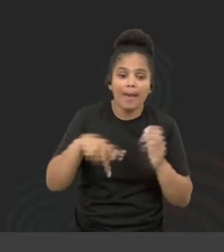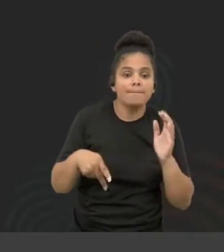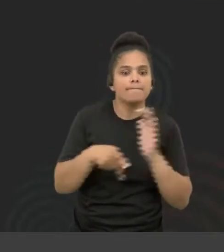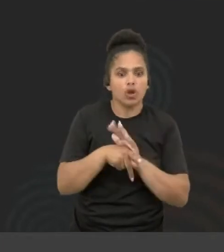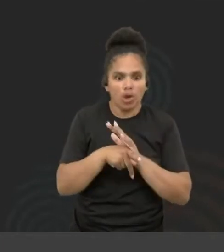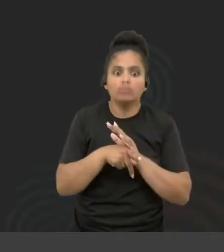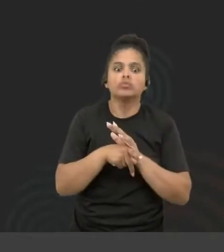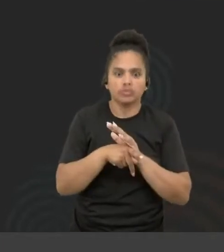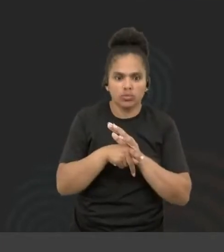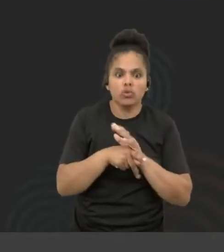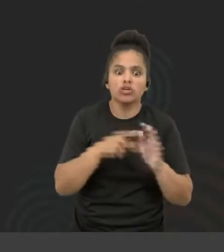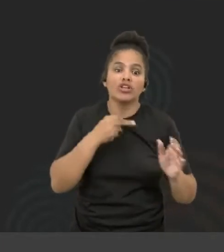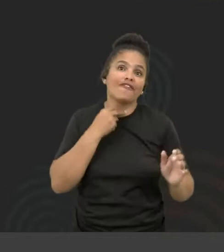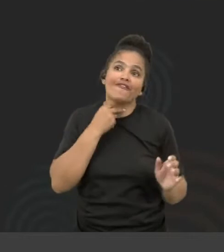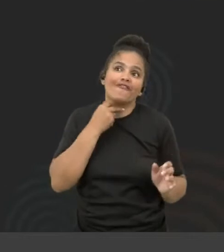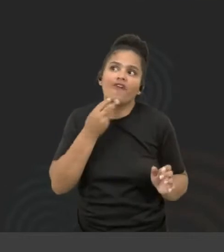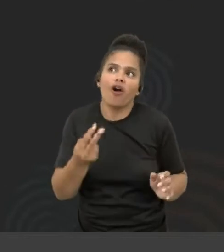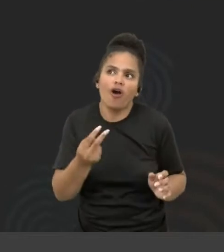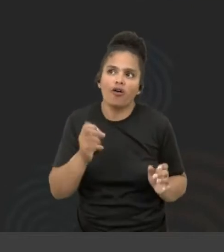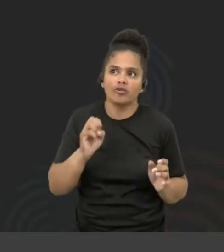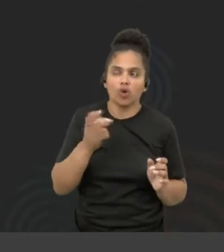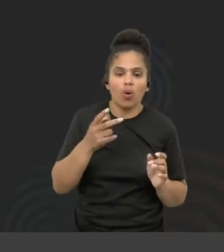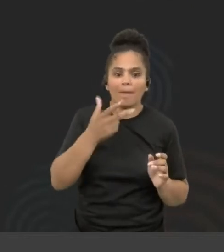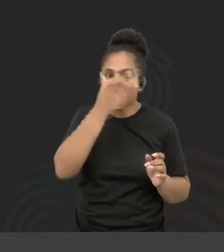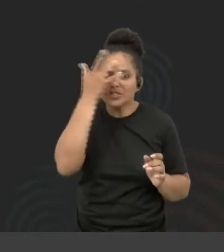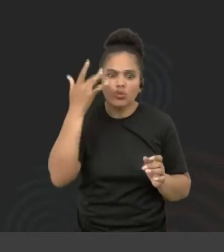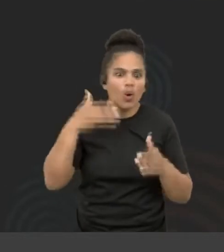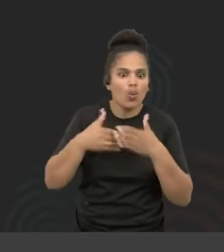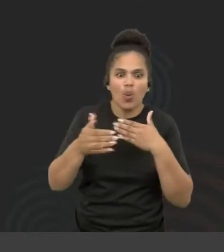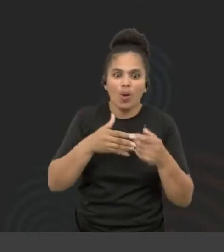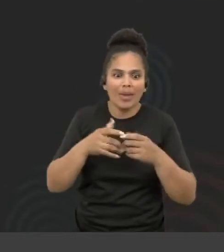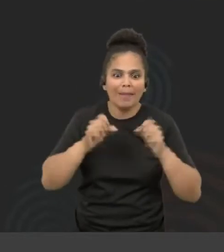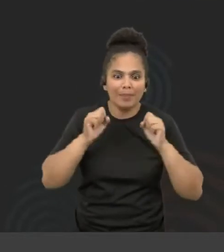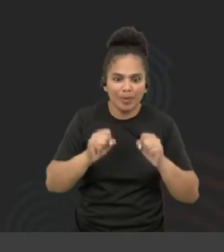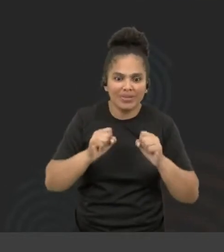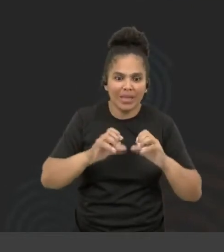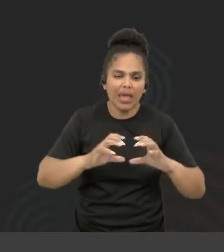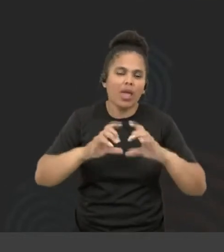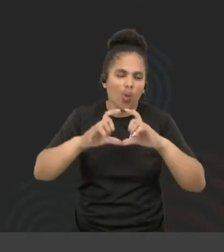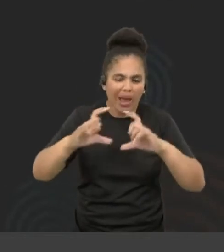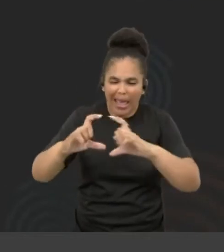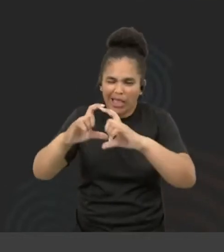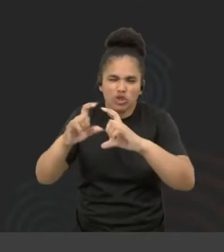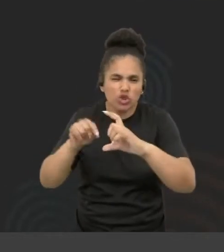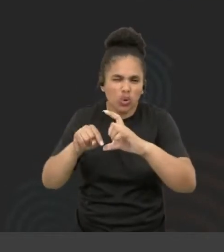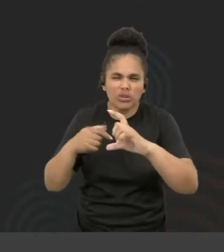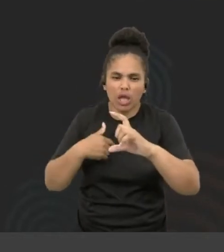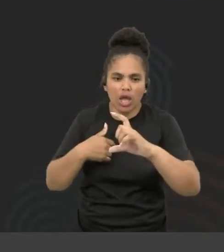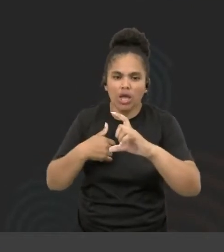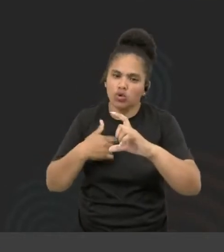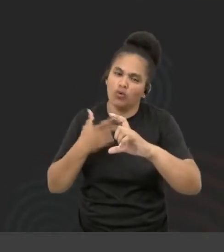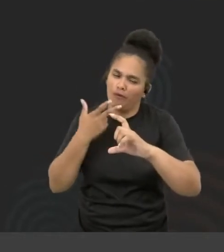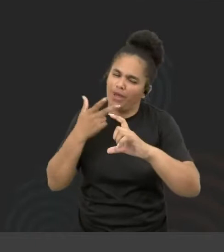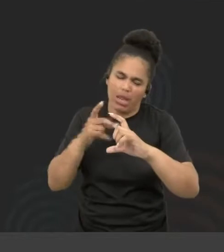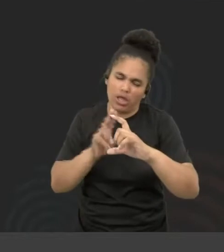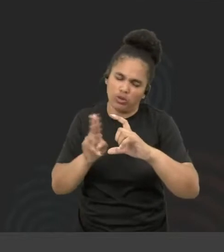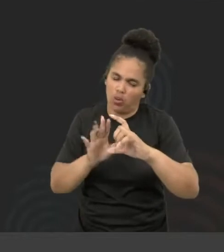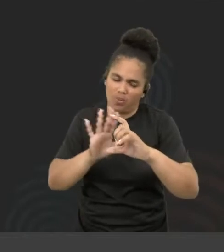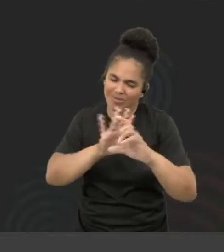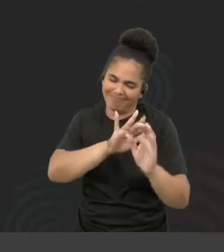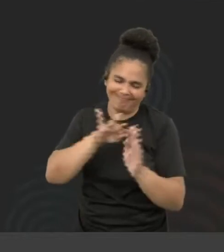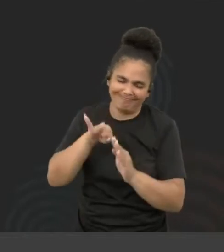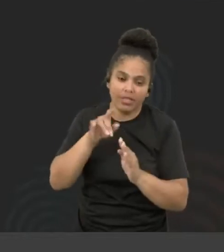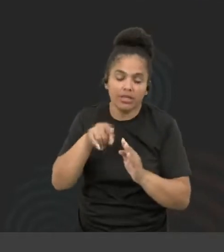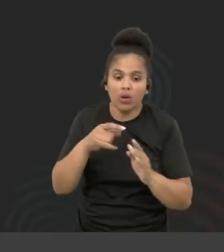voz para qualquer pessoa poder olhar para aquela caixinha redonda que eu não vou falar o nome e dar um comando,